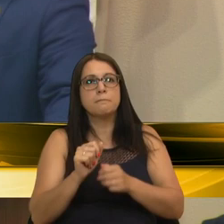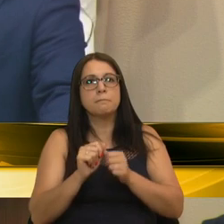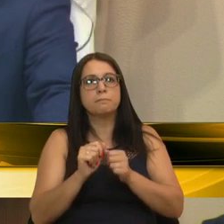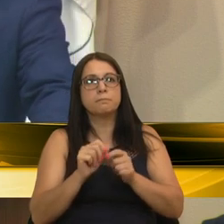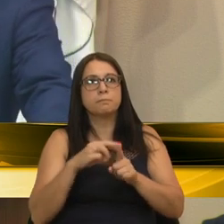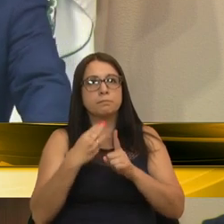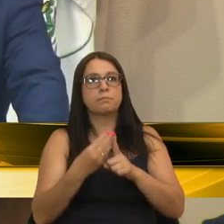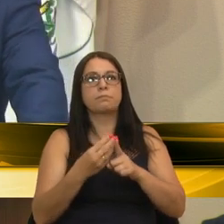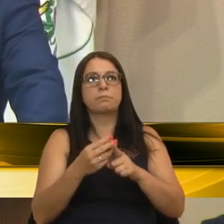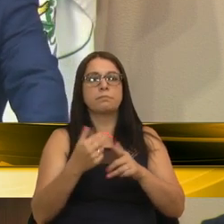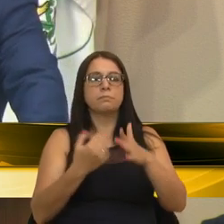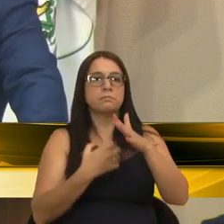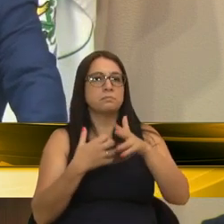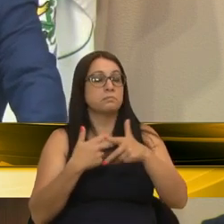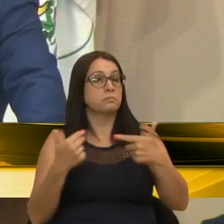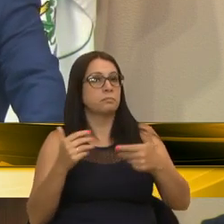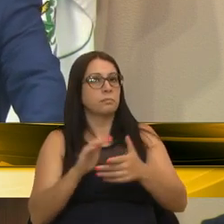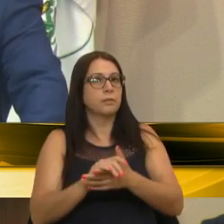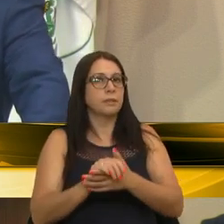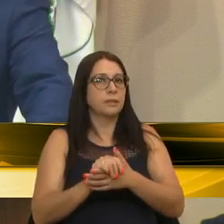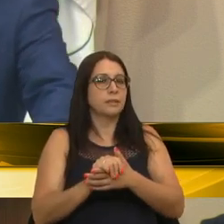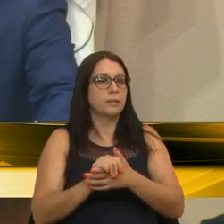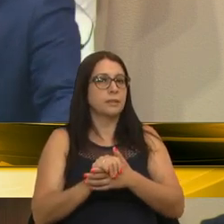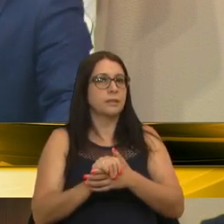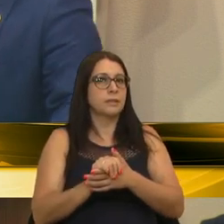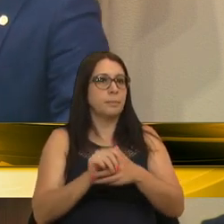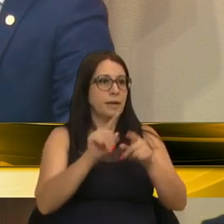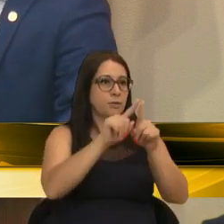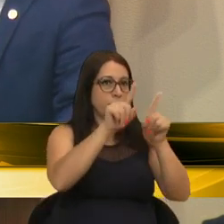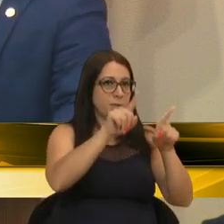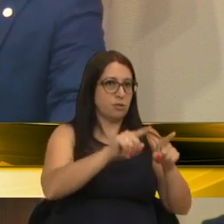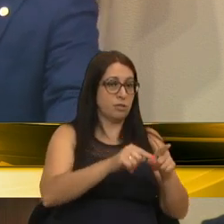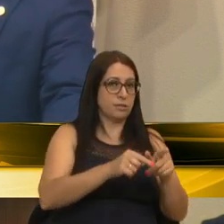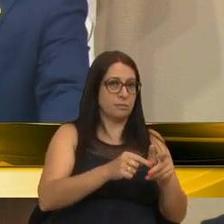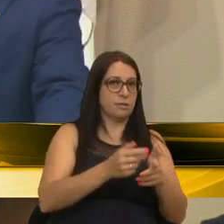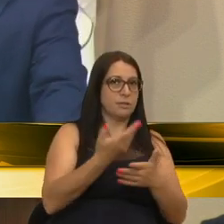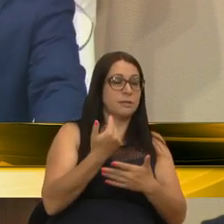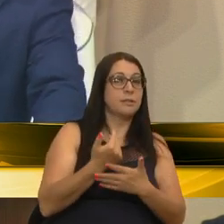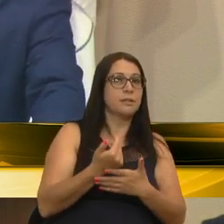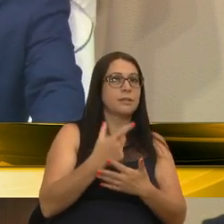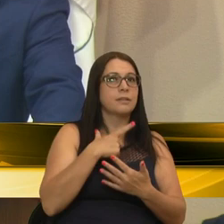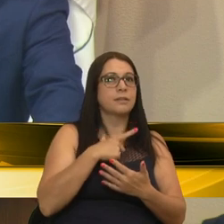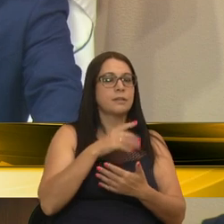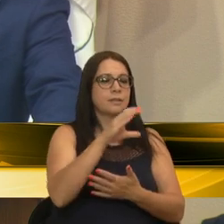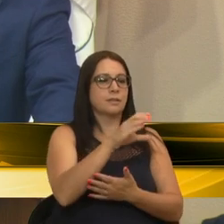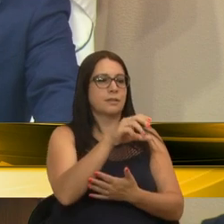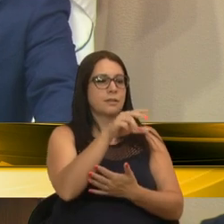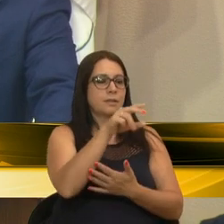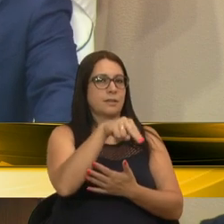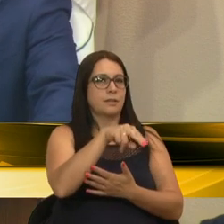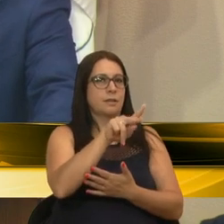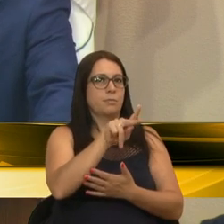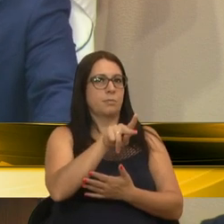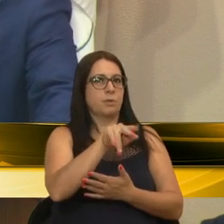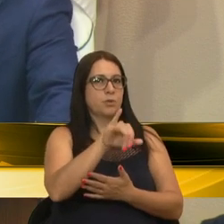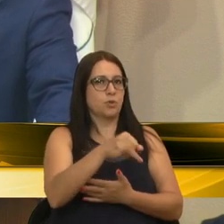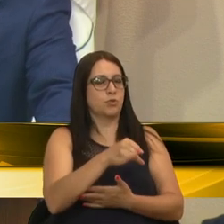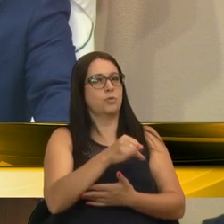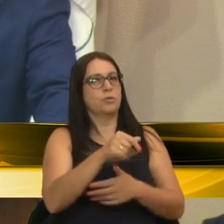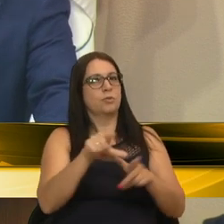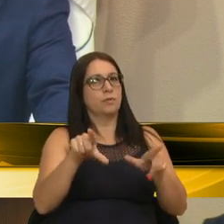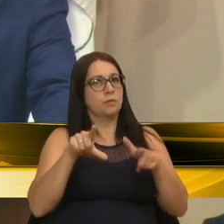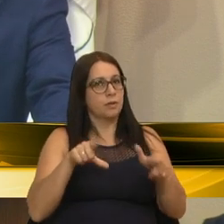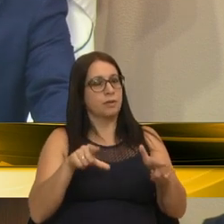as condições que as empresas precisam, o servidor auxiliava, inclusive, o vereador Kiko, com o CNPJ da empresa, com o Alvará, com a inscrição municipal,